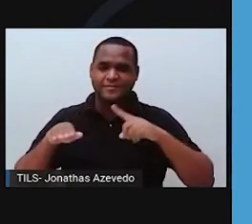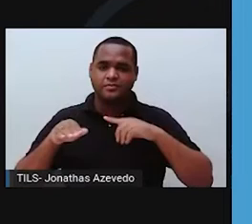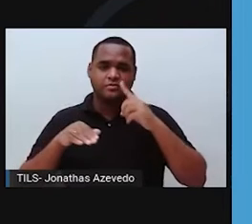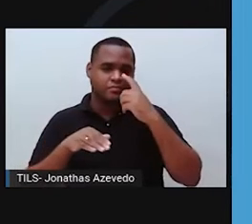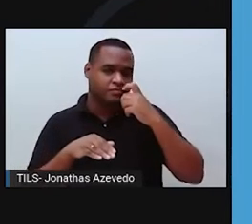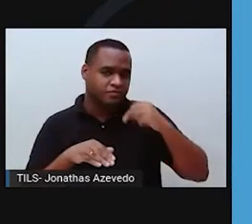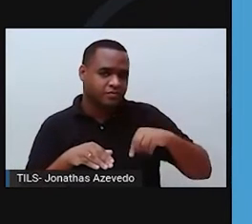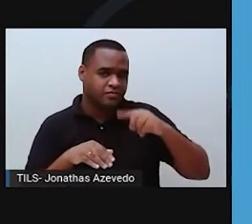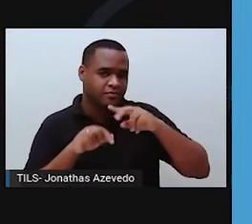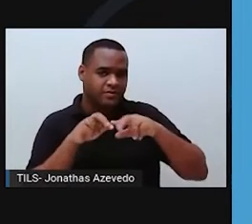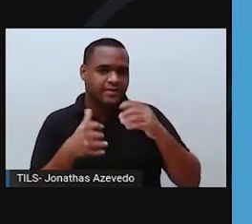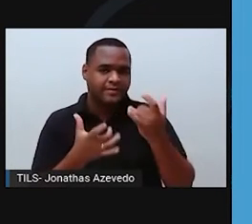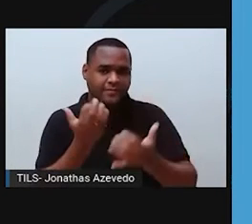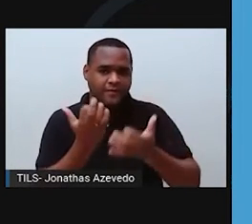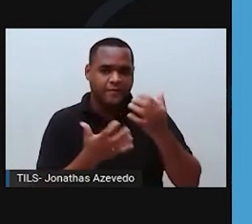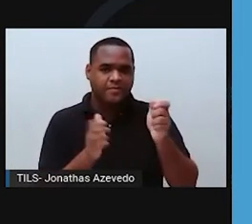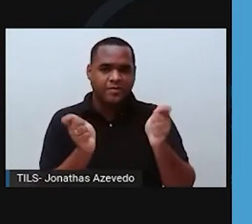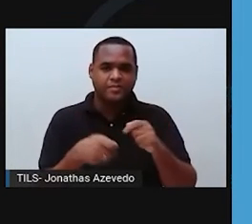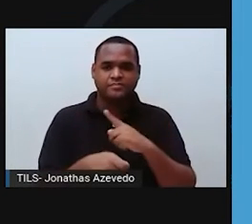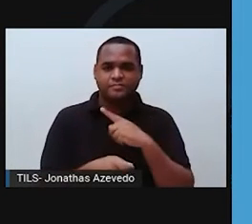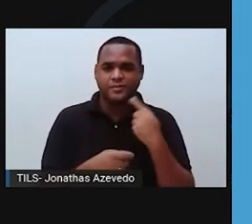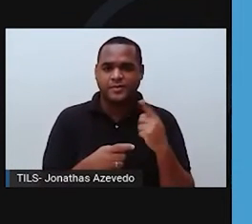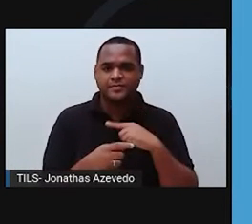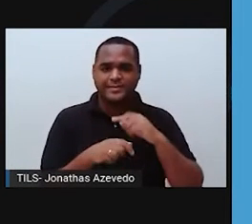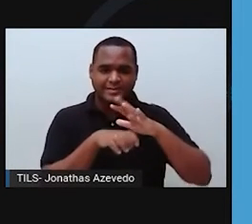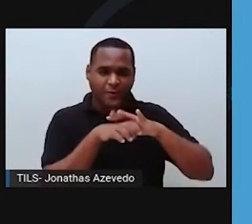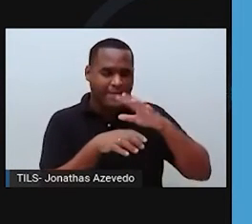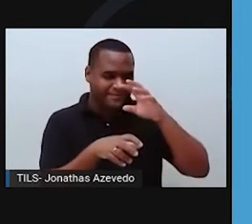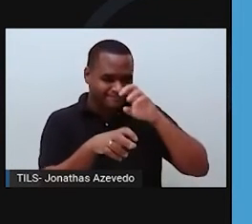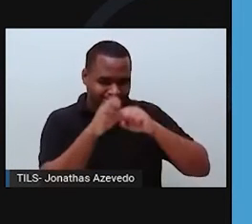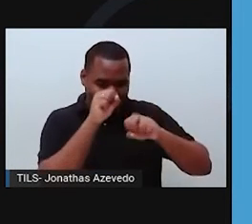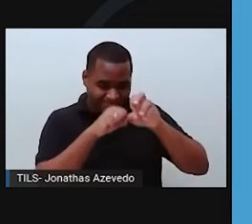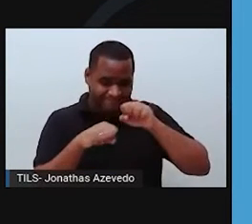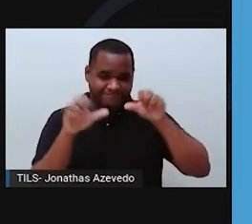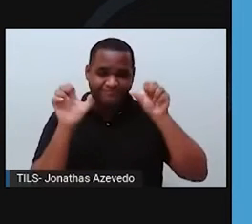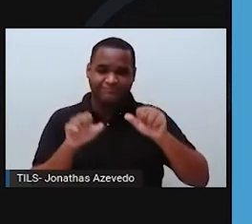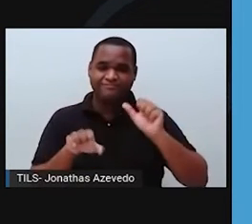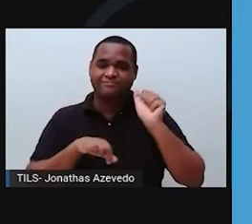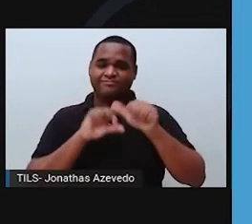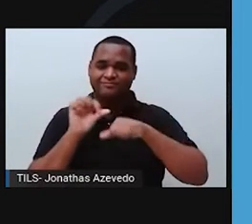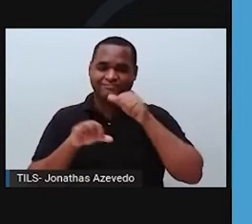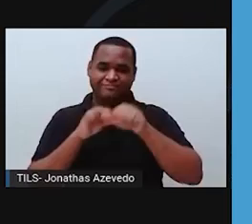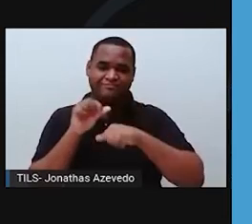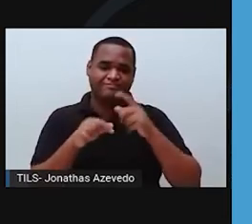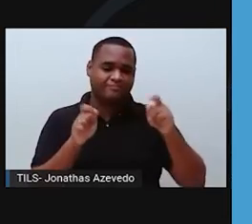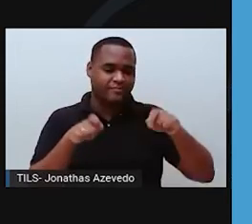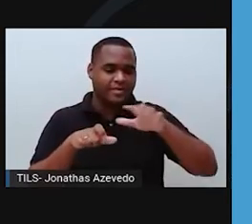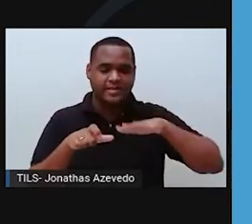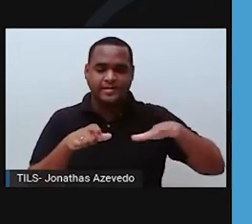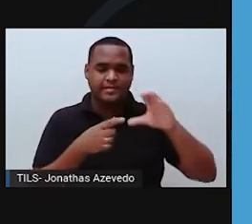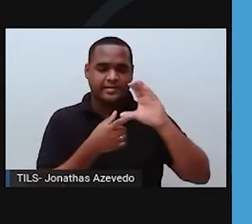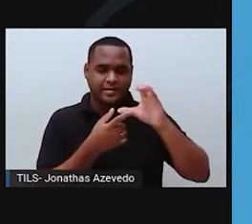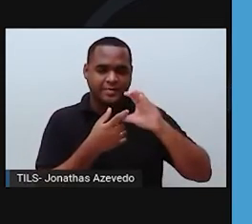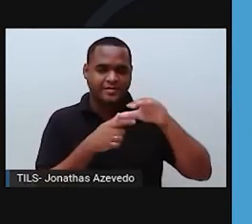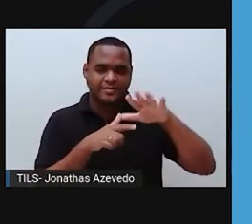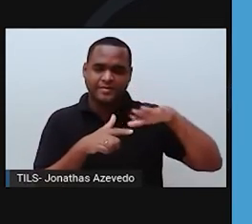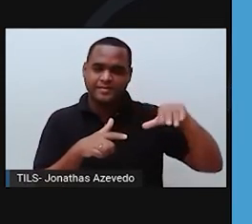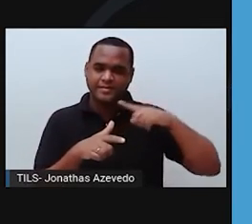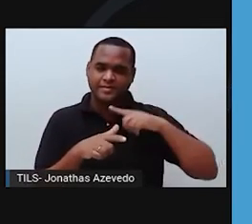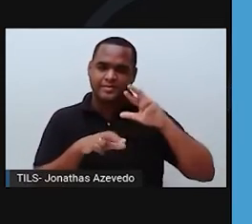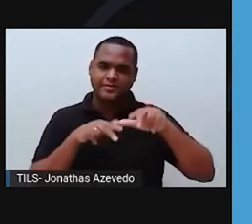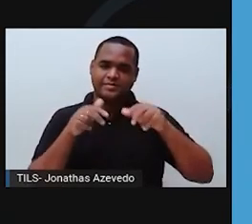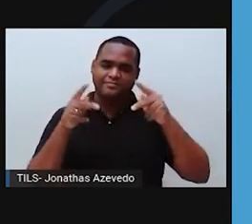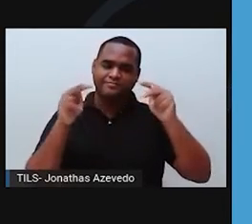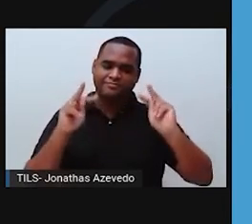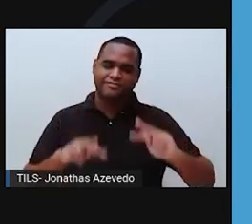gerada pelas queimadas causa morte, aumento de doenças respiratórias e alterações no clima regional, o que coloca produtividade no